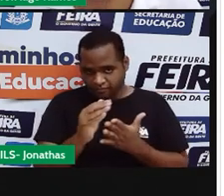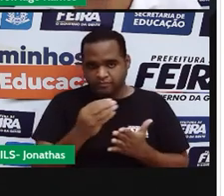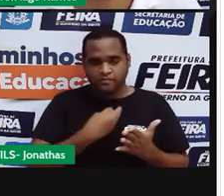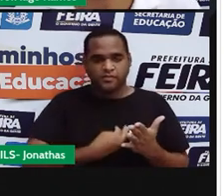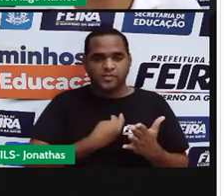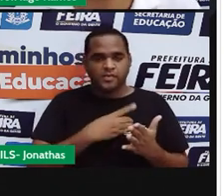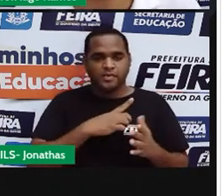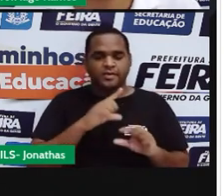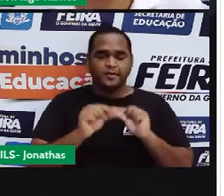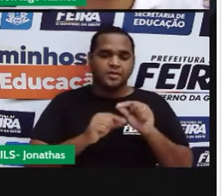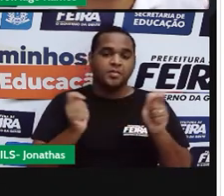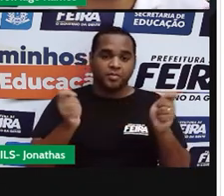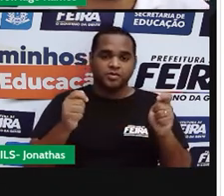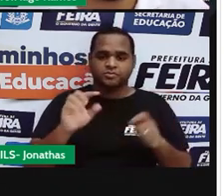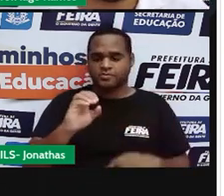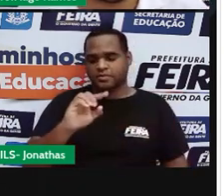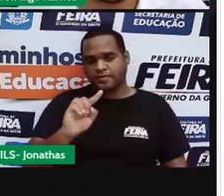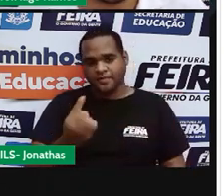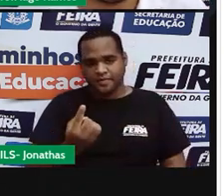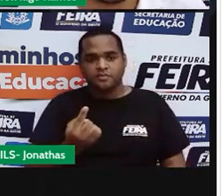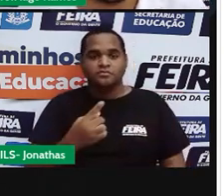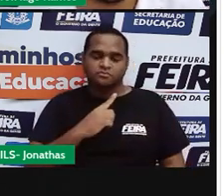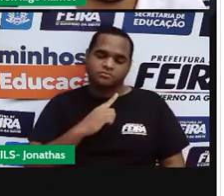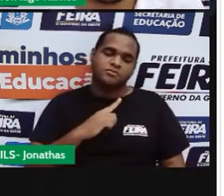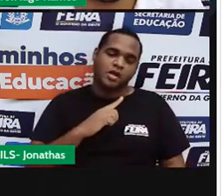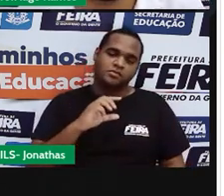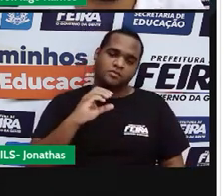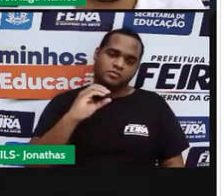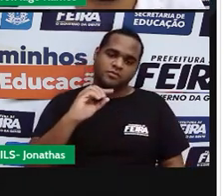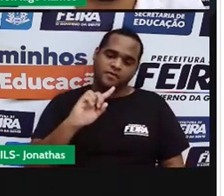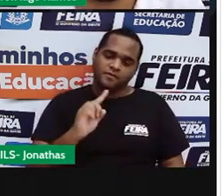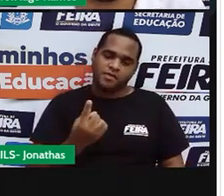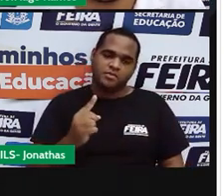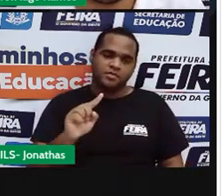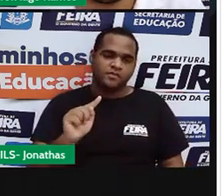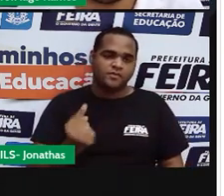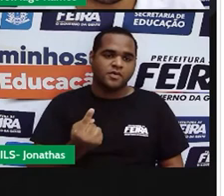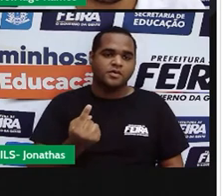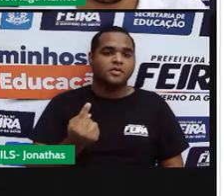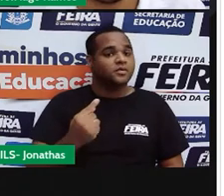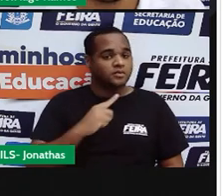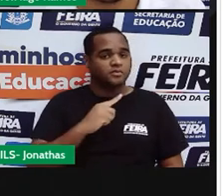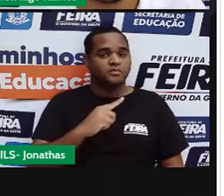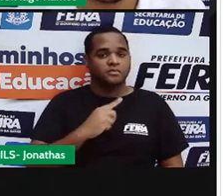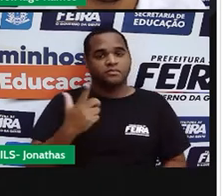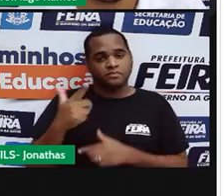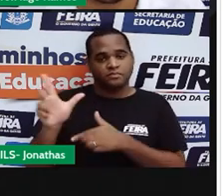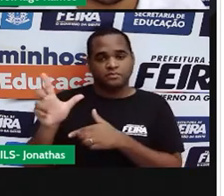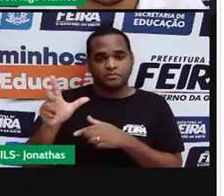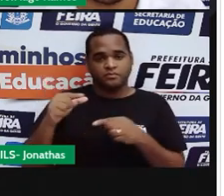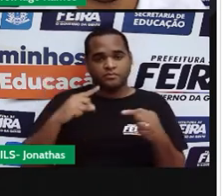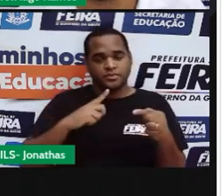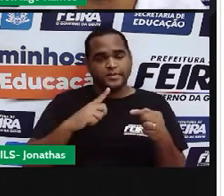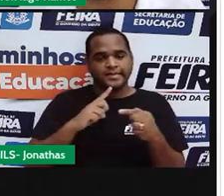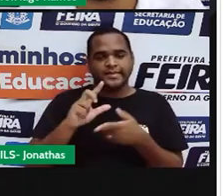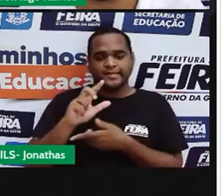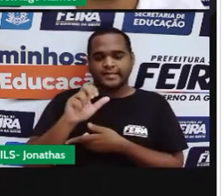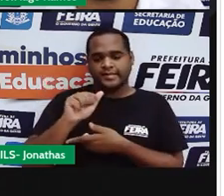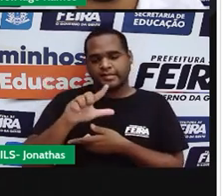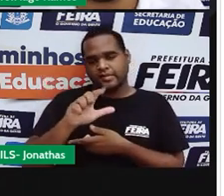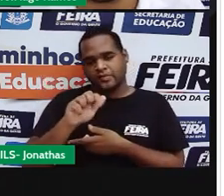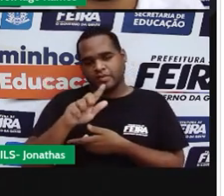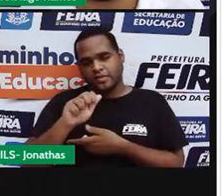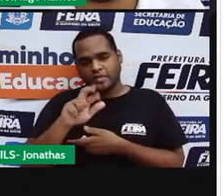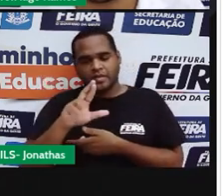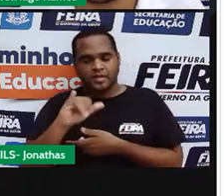pode ter vírgula e na verdade ele tem ó vírgula e depois da vírgula os algarismos se